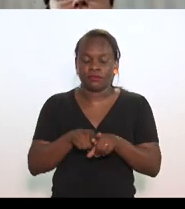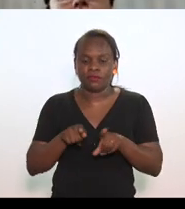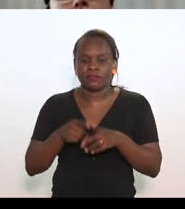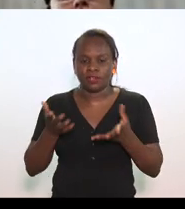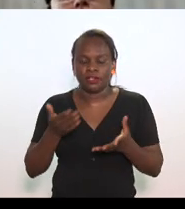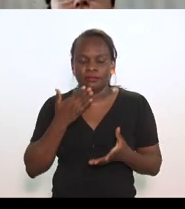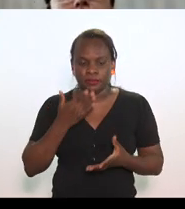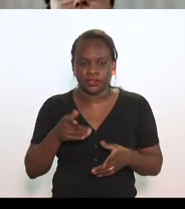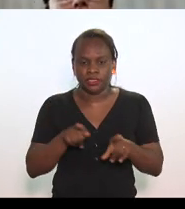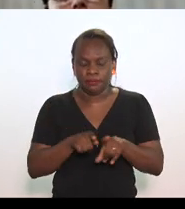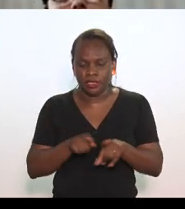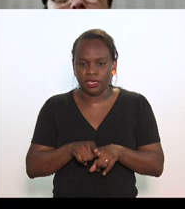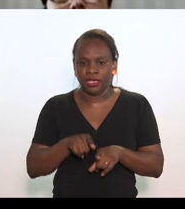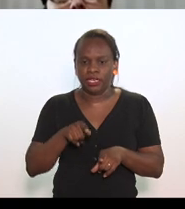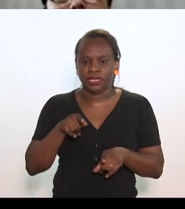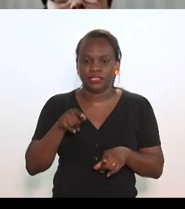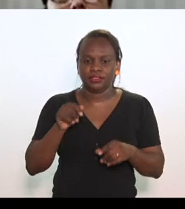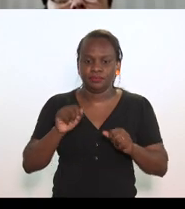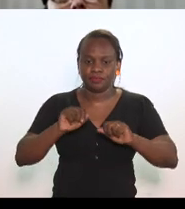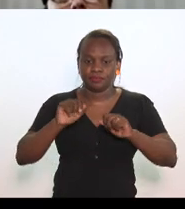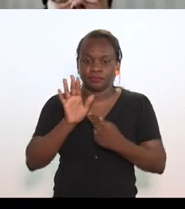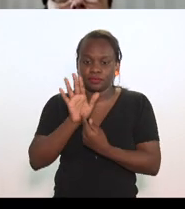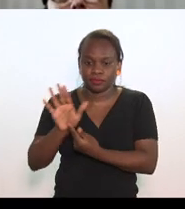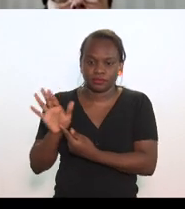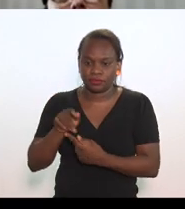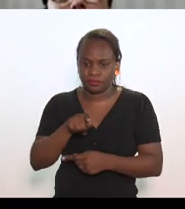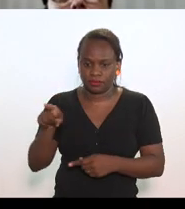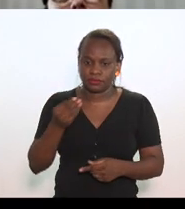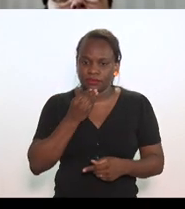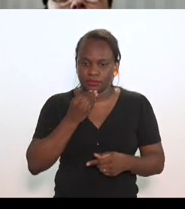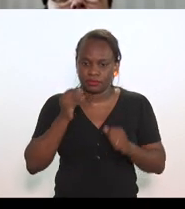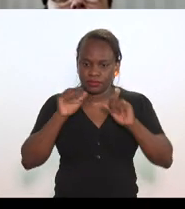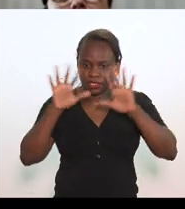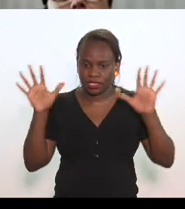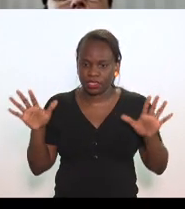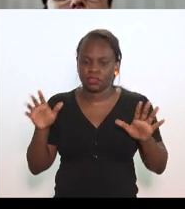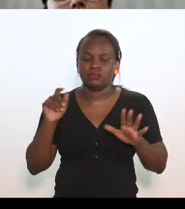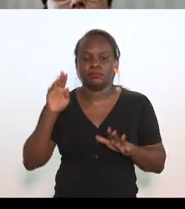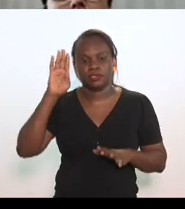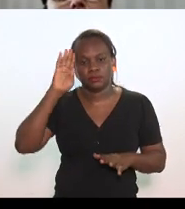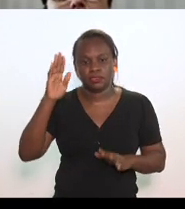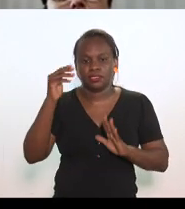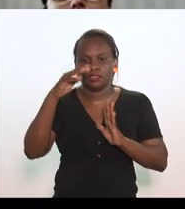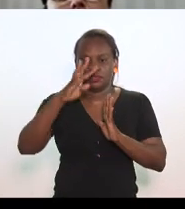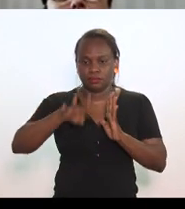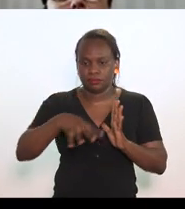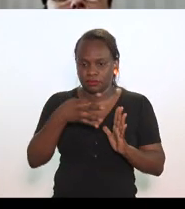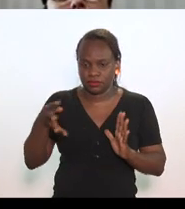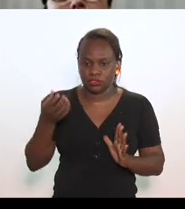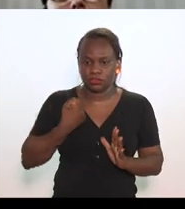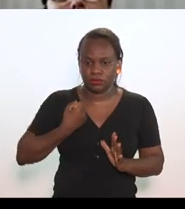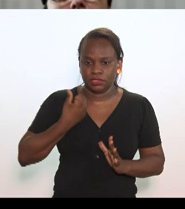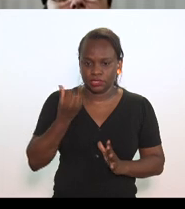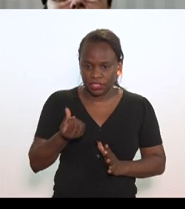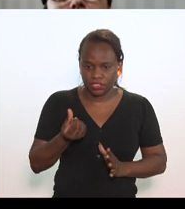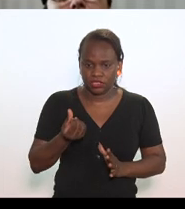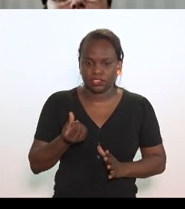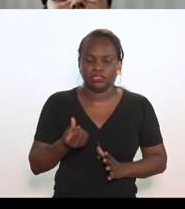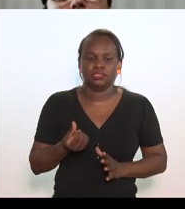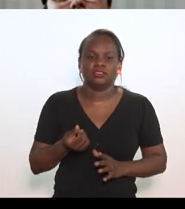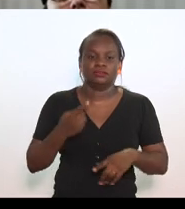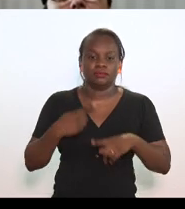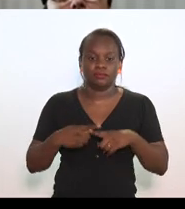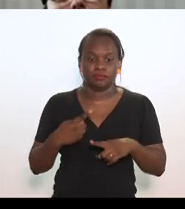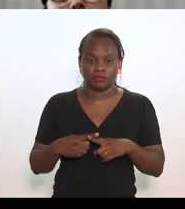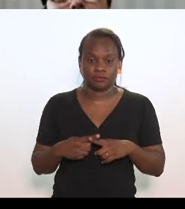solicitar também a transparência dos senhores, principalmente a tabela 6, visto